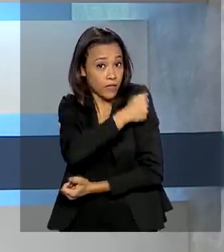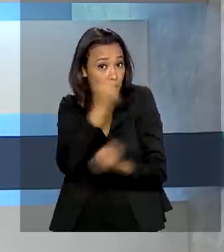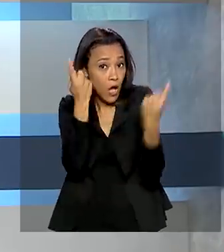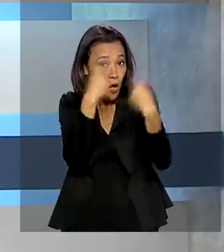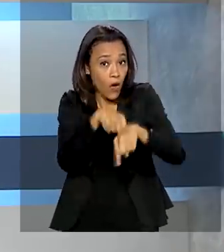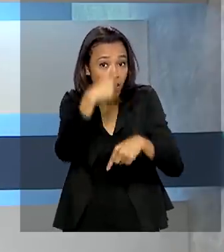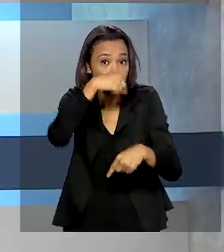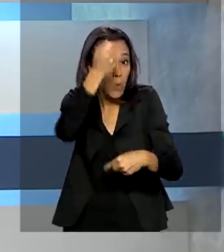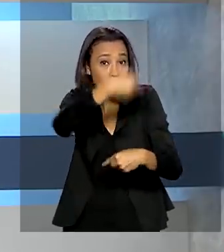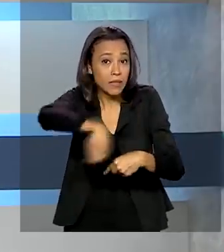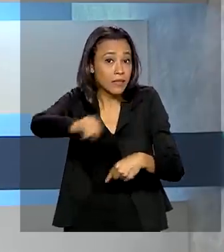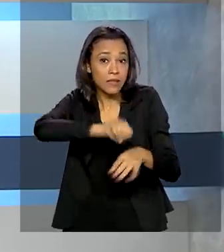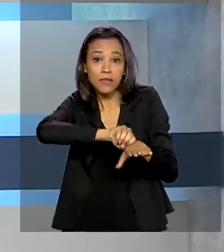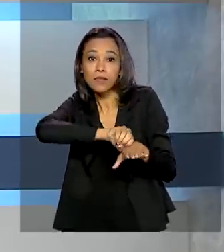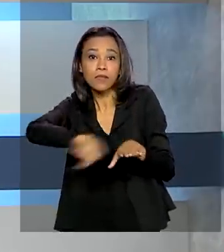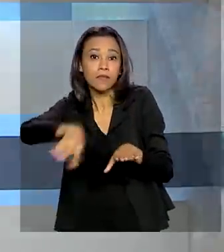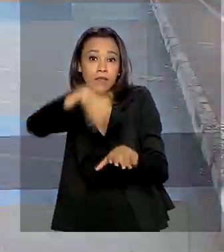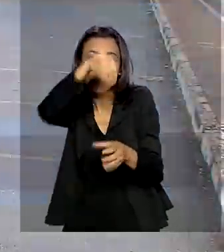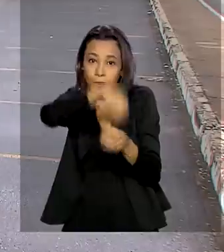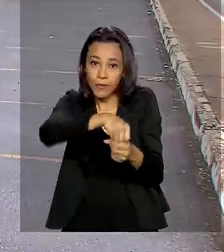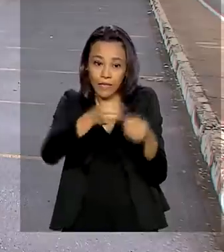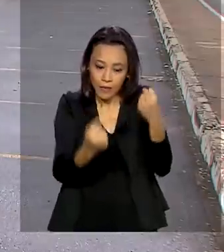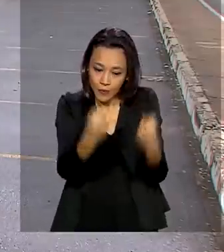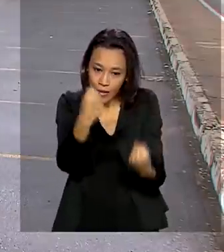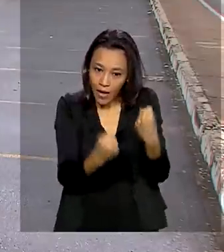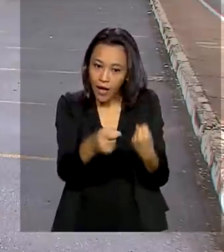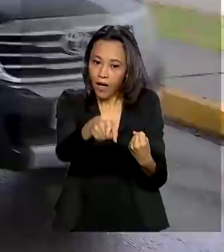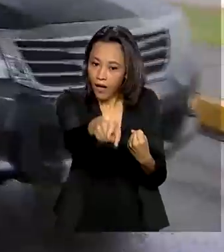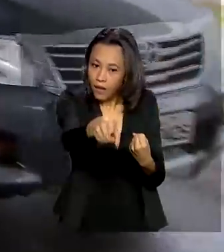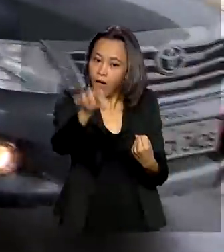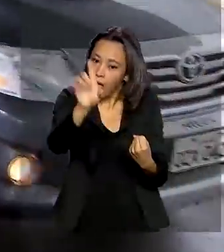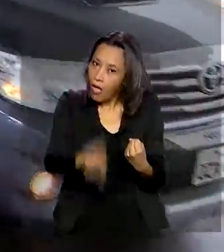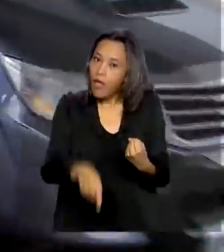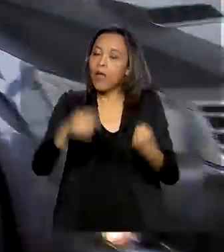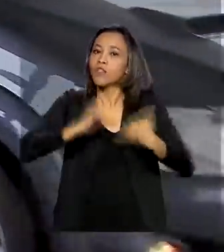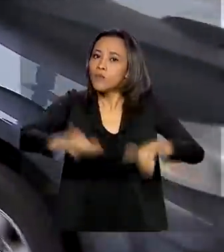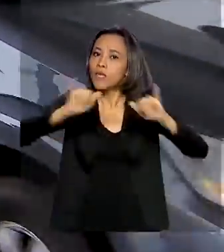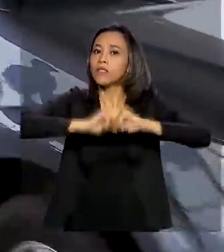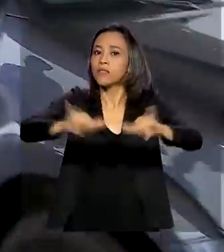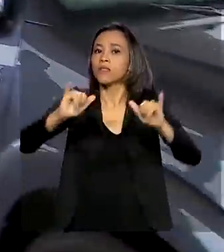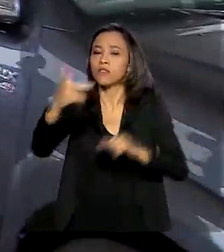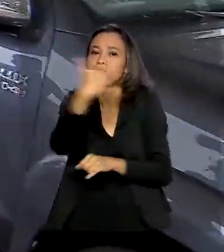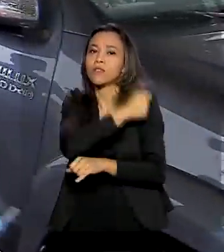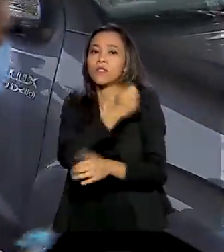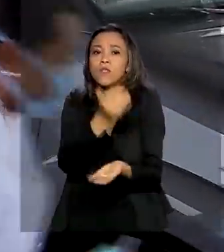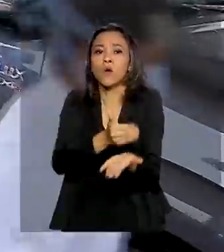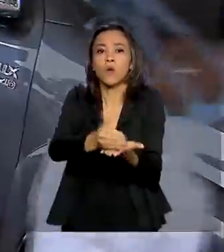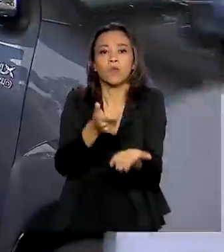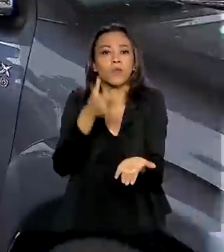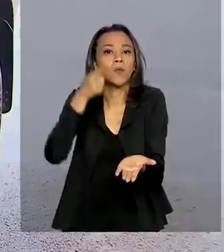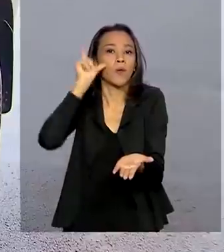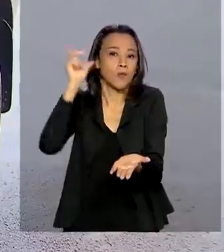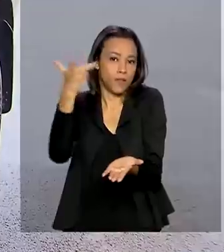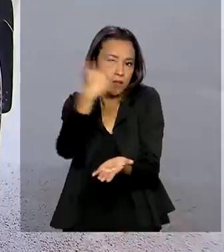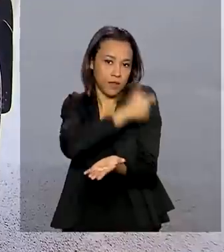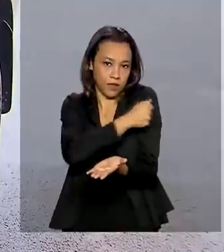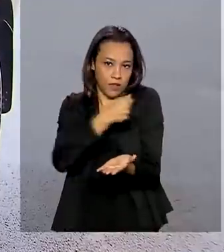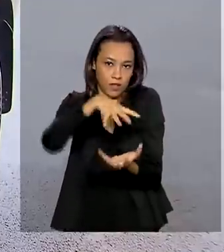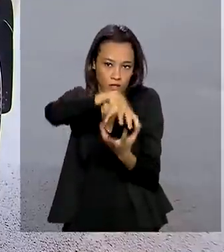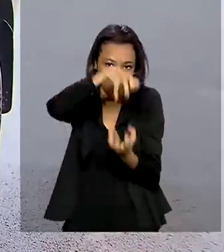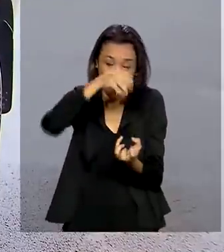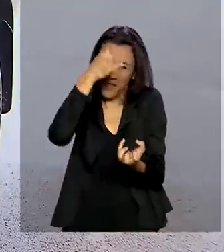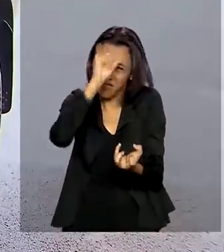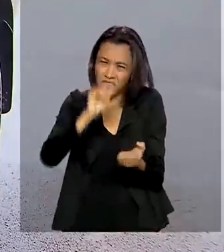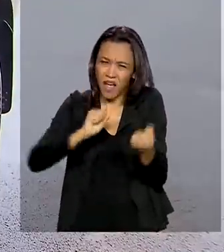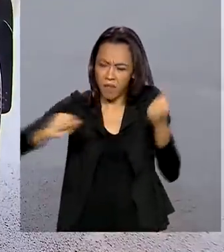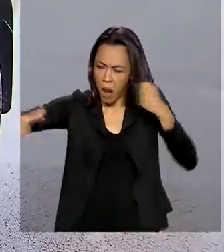precisar sair do carro. A iniciativa faz parte da campanha nacional de vacinação que começou ontem. A ideia é evitar aglomerações